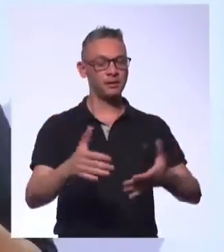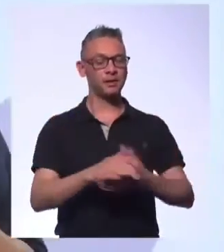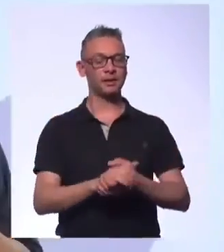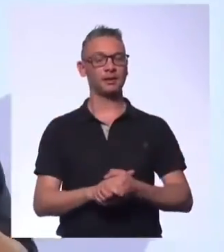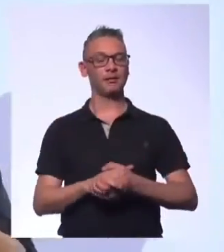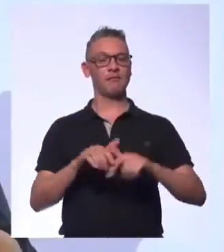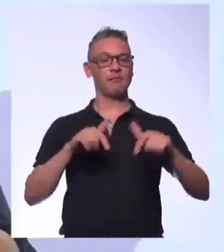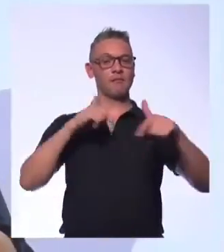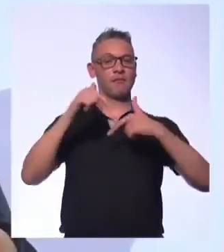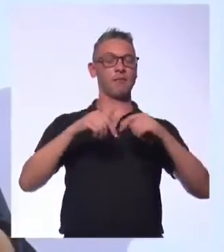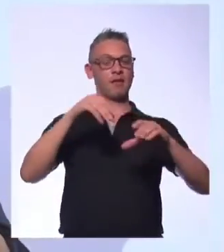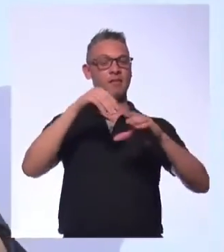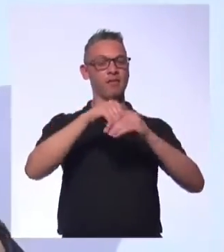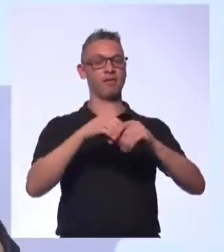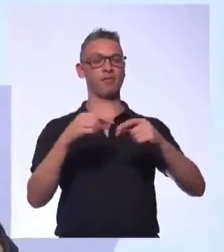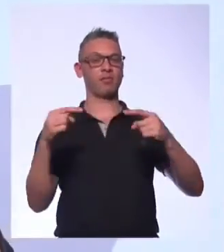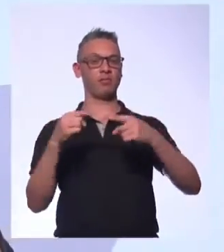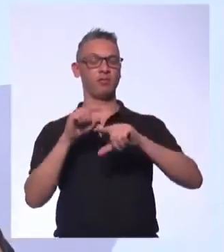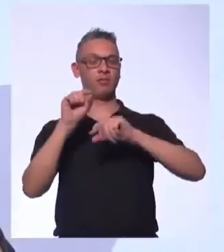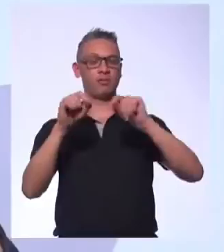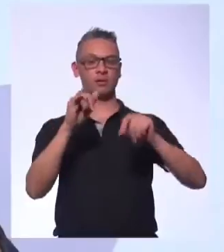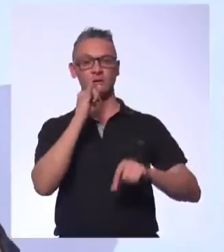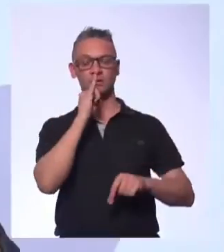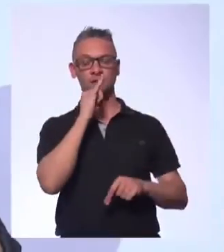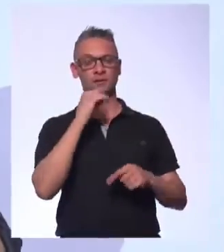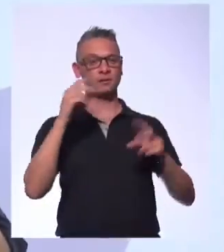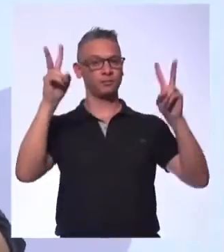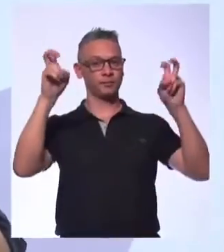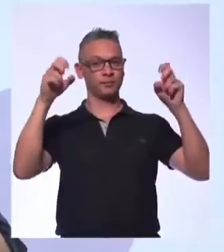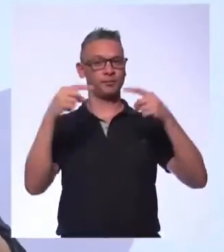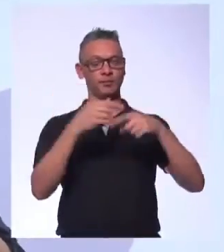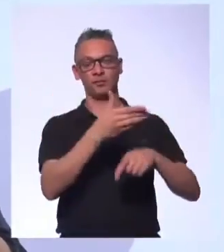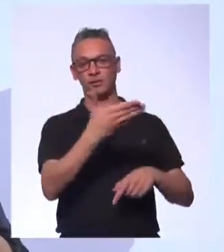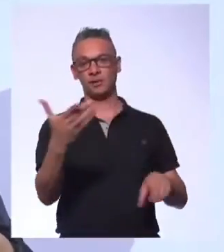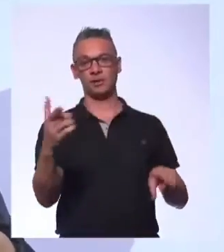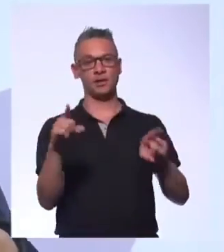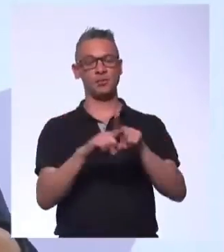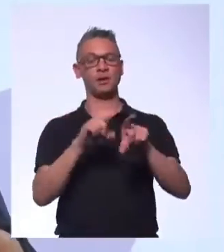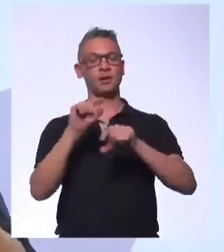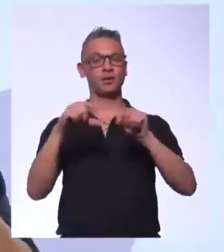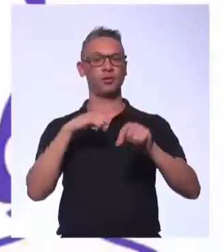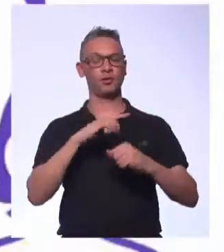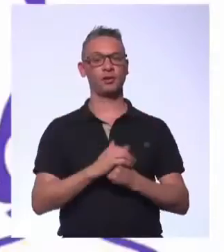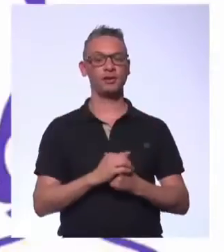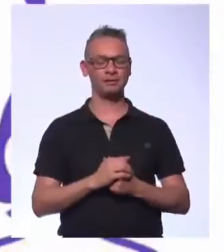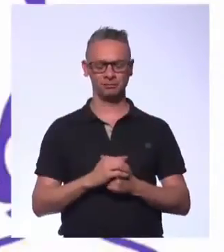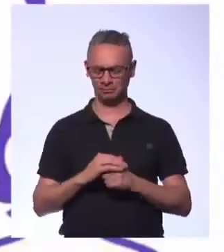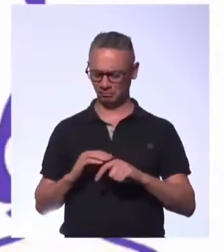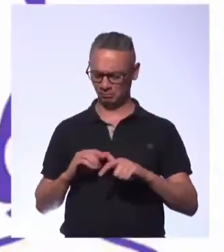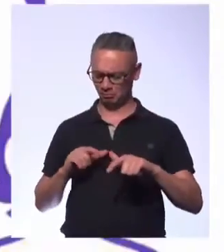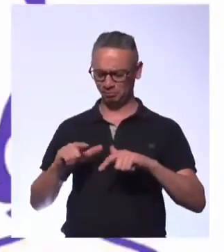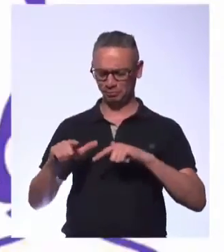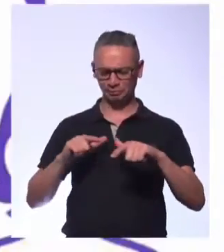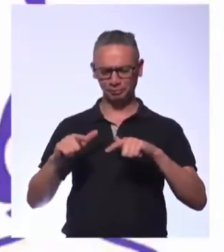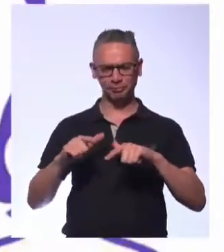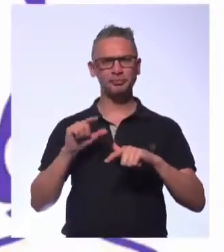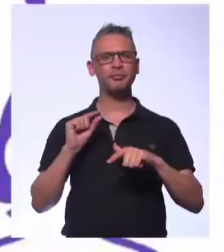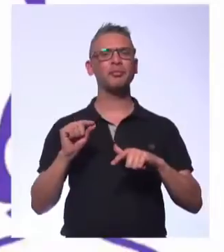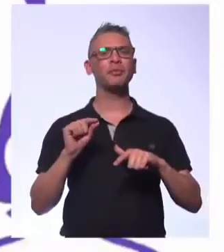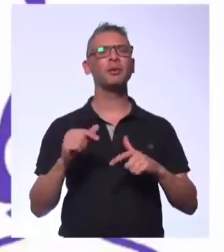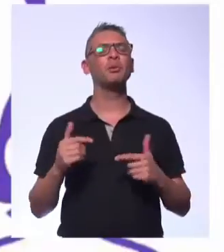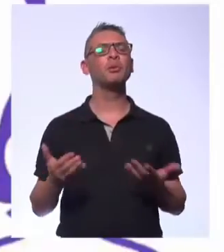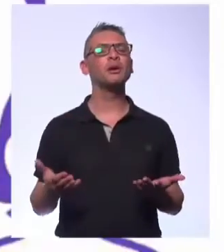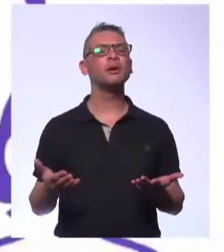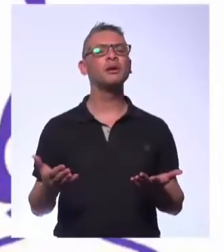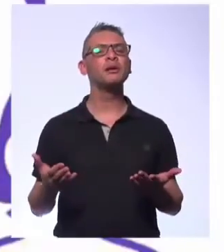mercado de trabalho, uma coisa que pode remetir a vocês e trazer para vocês, o que é trabalho para vocês? O que vem na mente